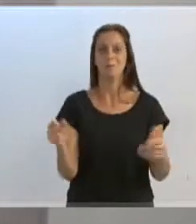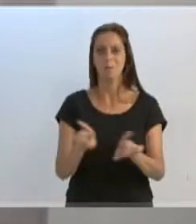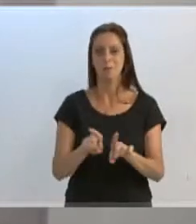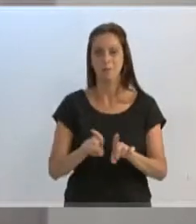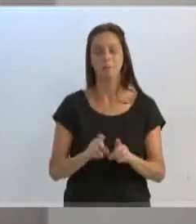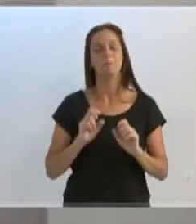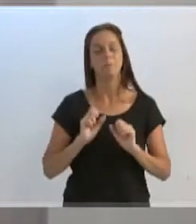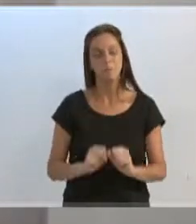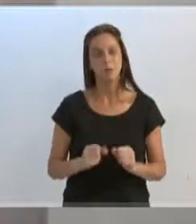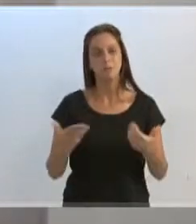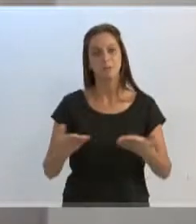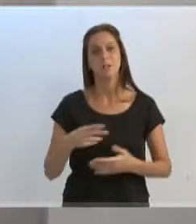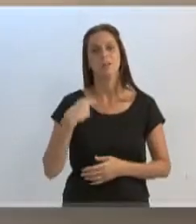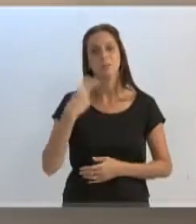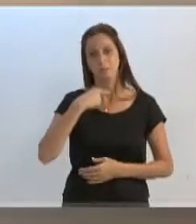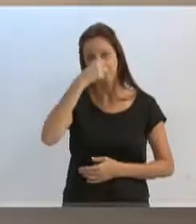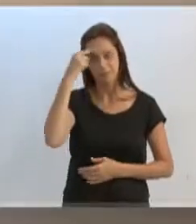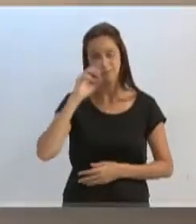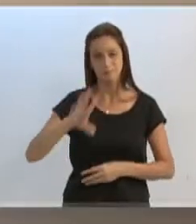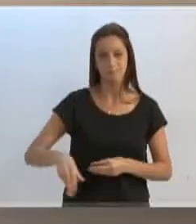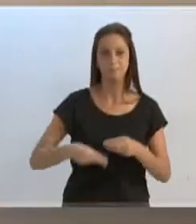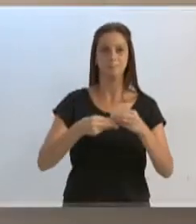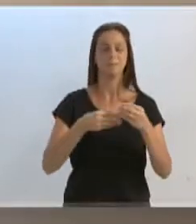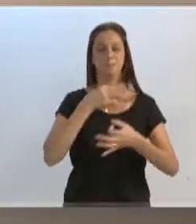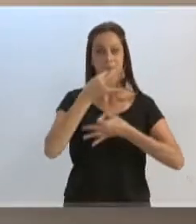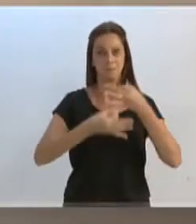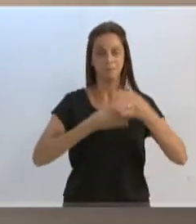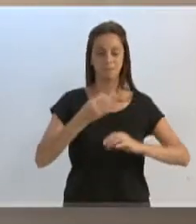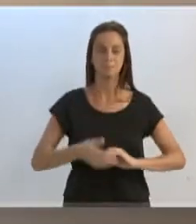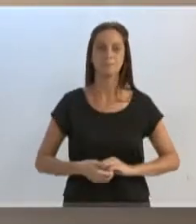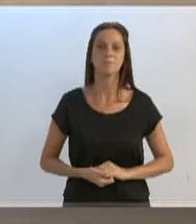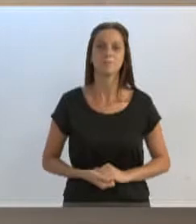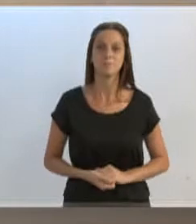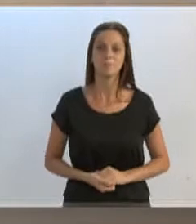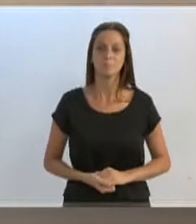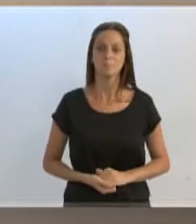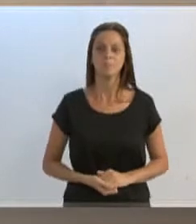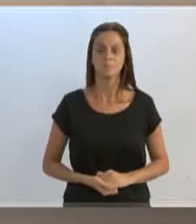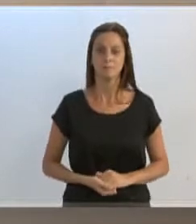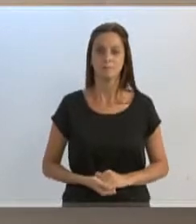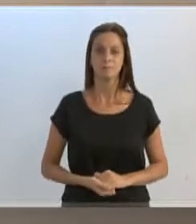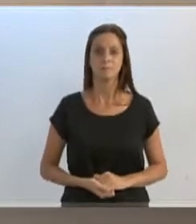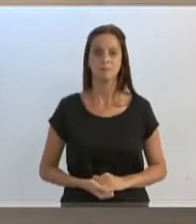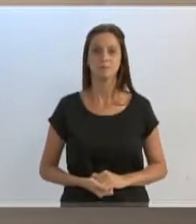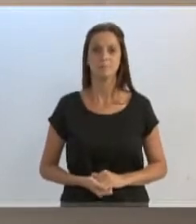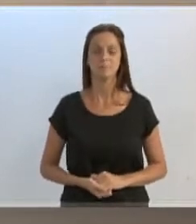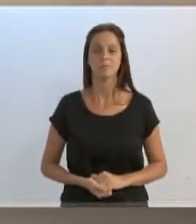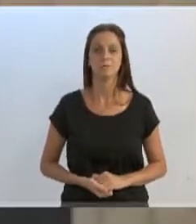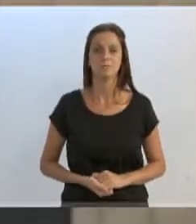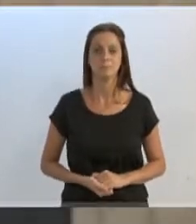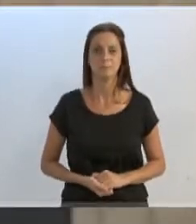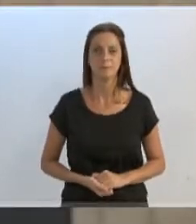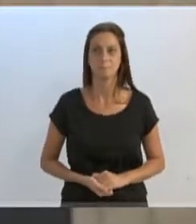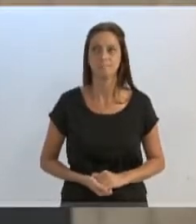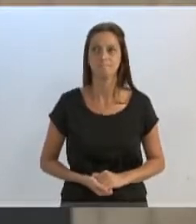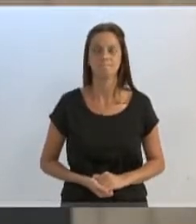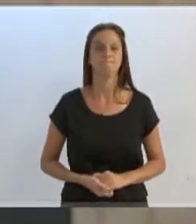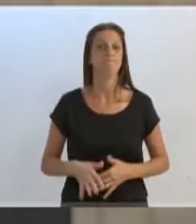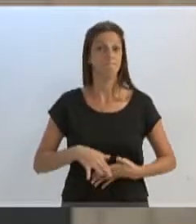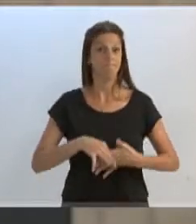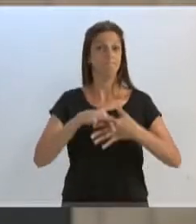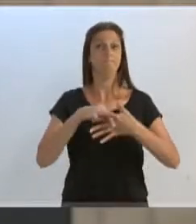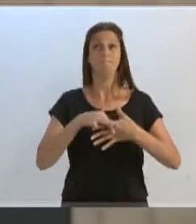Marcos da Rosa. Também vamos ouvir, então, com autorização do orador, em a parte, vereador Marcos da Rosa. Nosso líder,